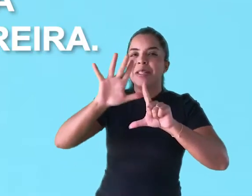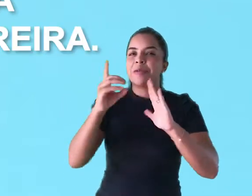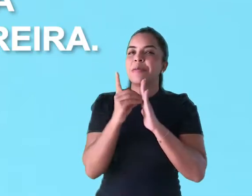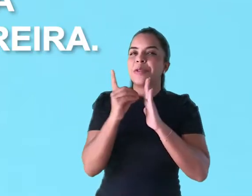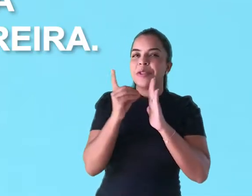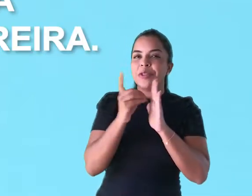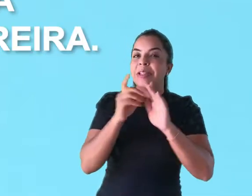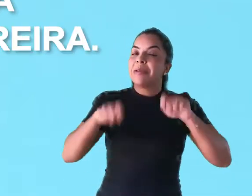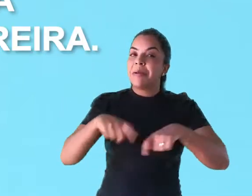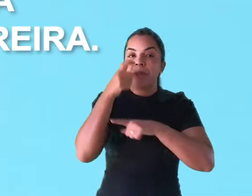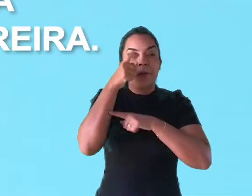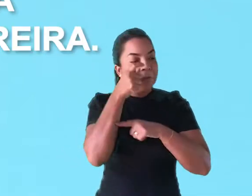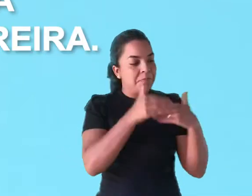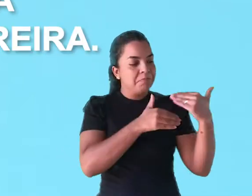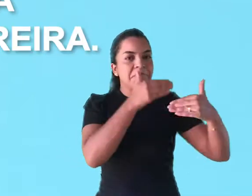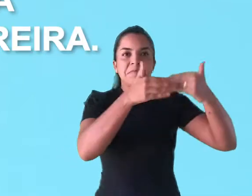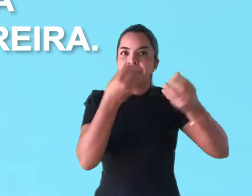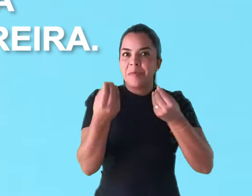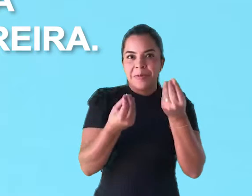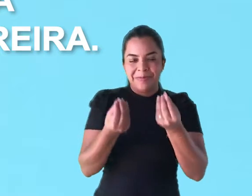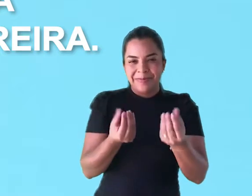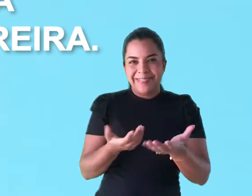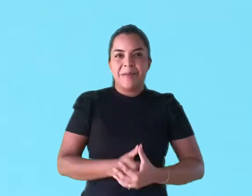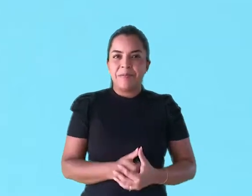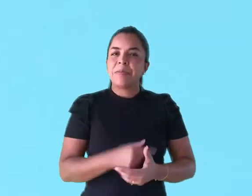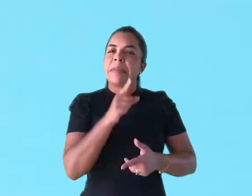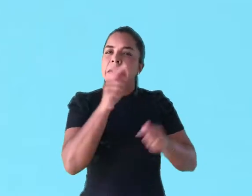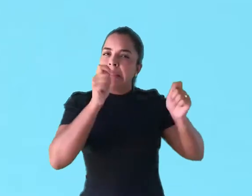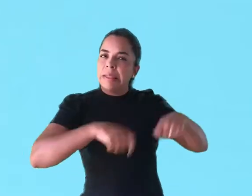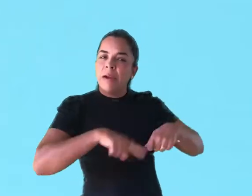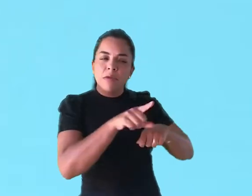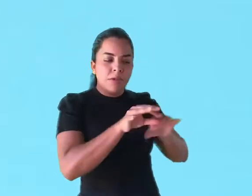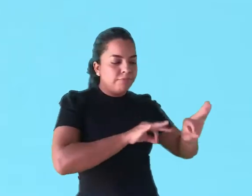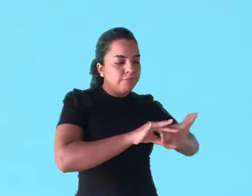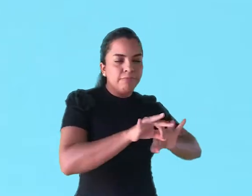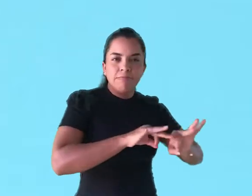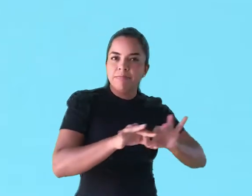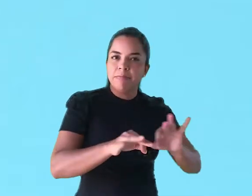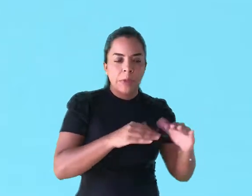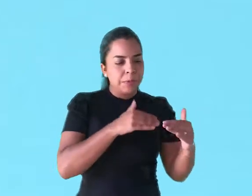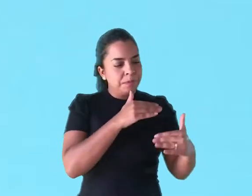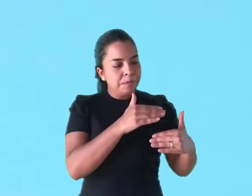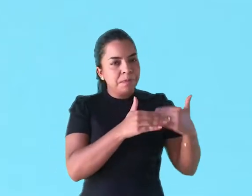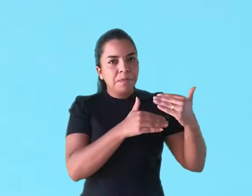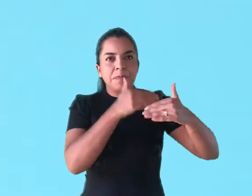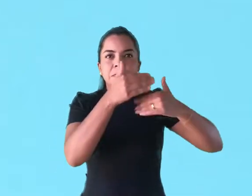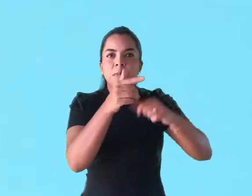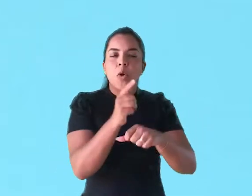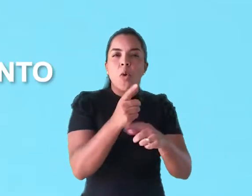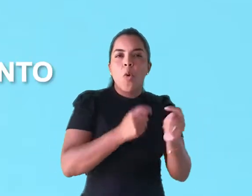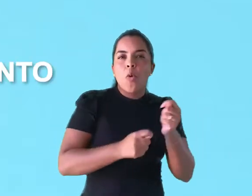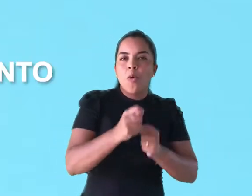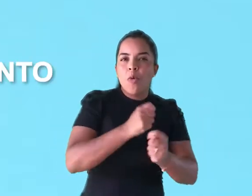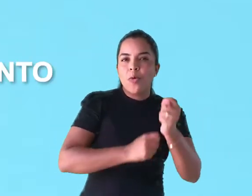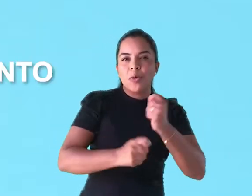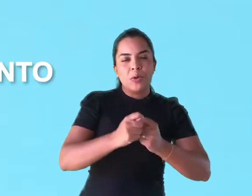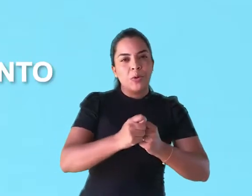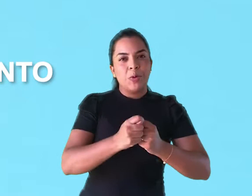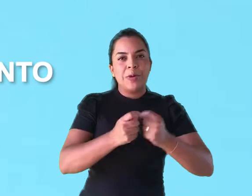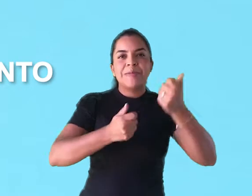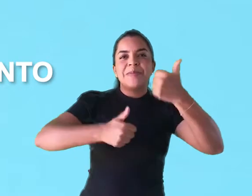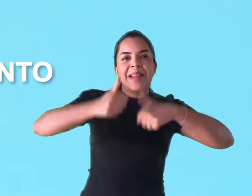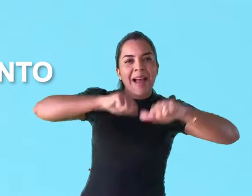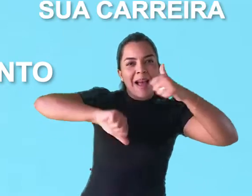com ferramentas para a gestão da sua carreira. Nele, você pode realizar o planejamento, desenvolvimento,